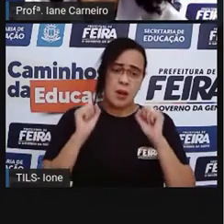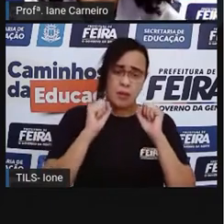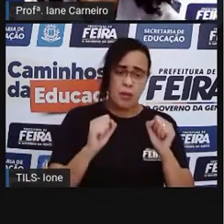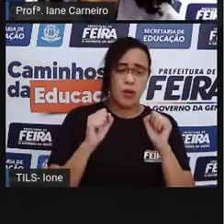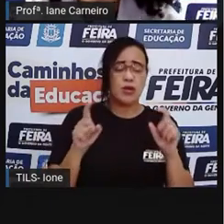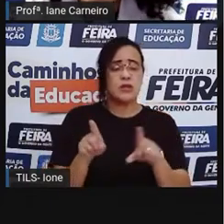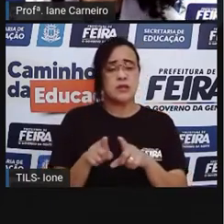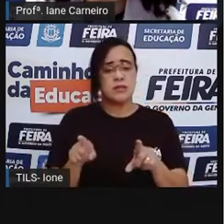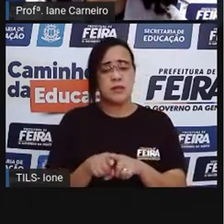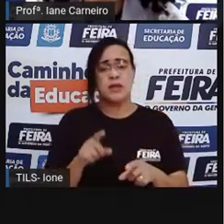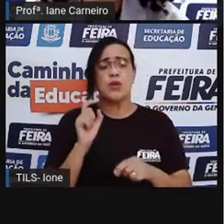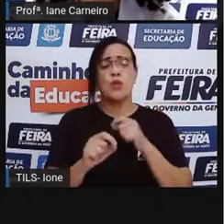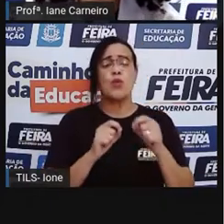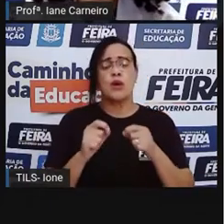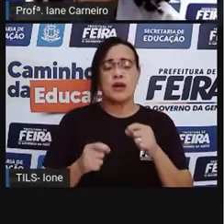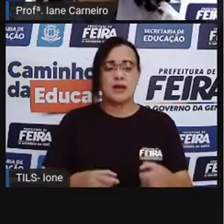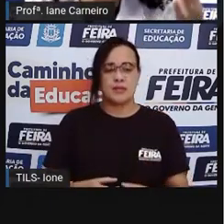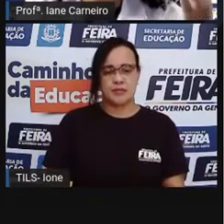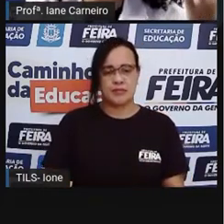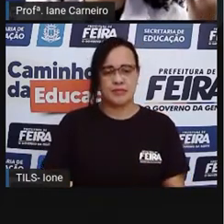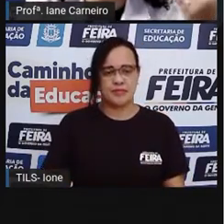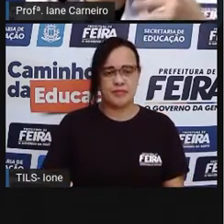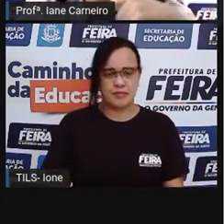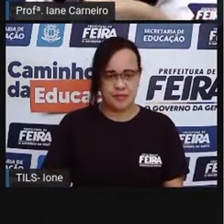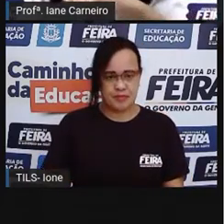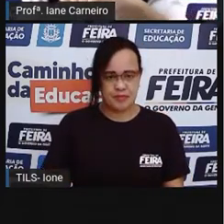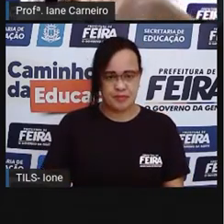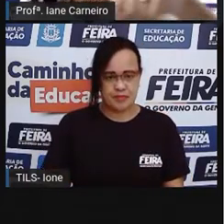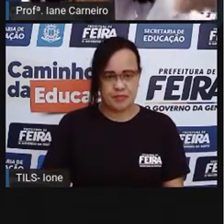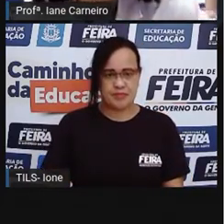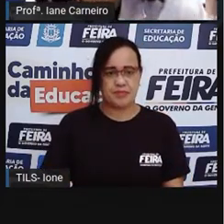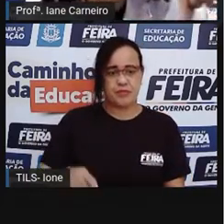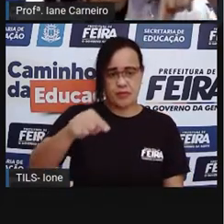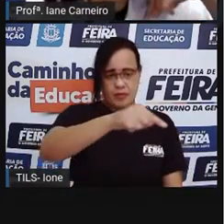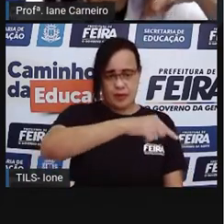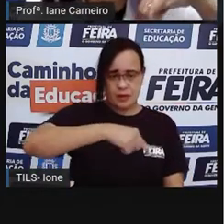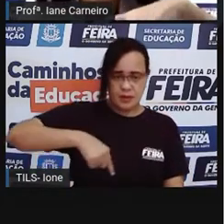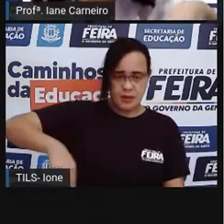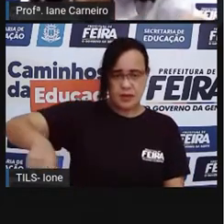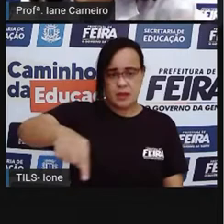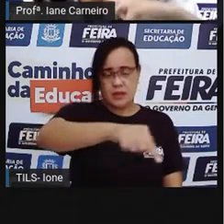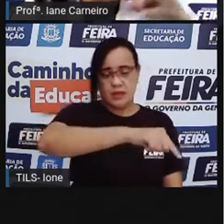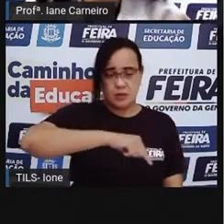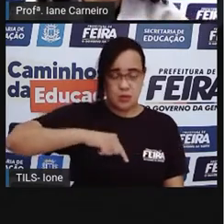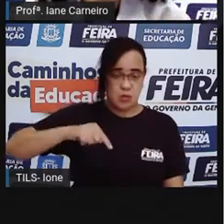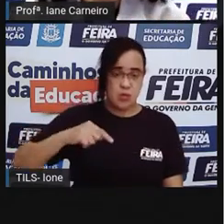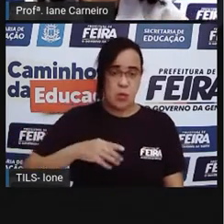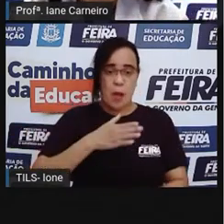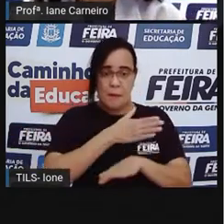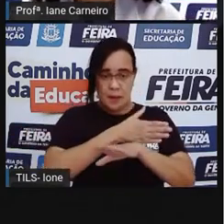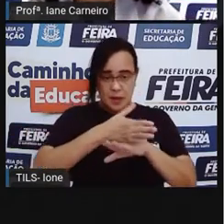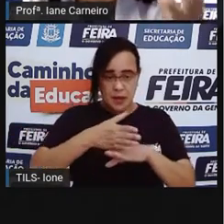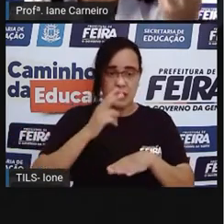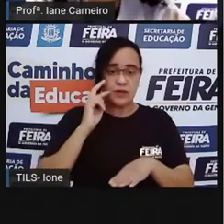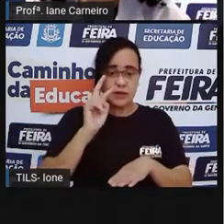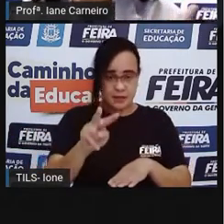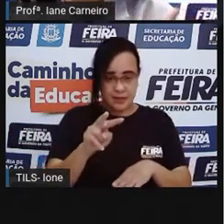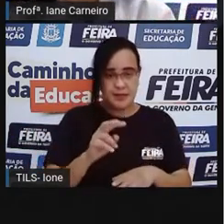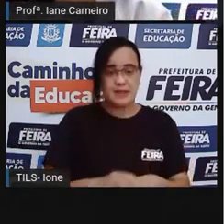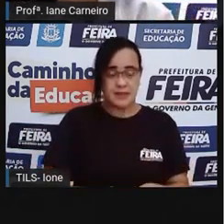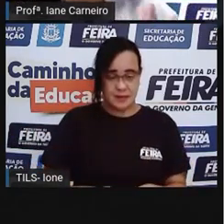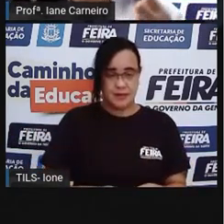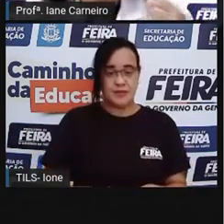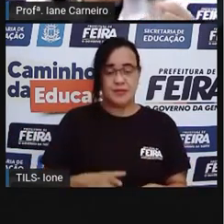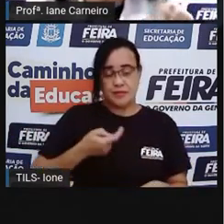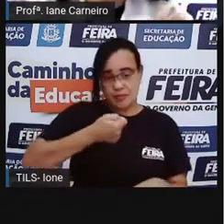obstáculos aqui, né? Geralmente, se faz um círculo no chão, né? E aí, o objetivo é, cada um na